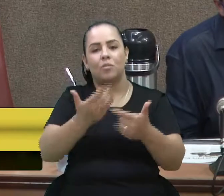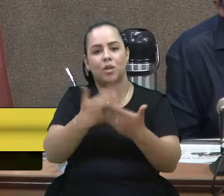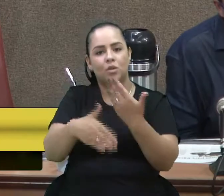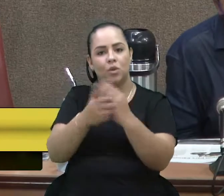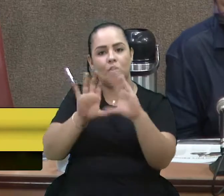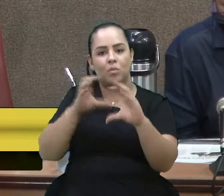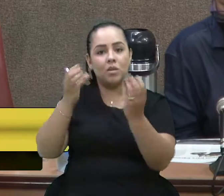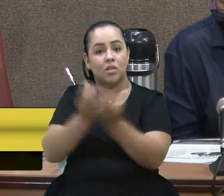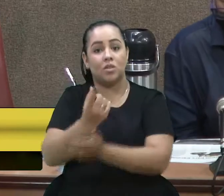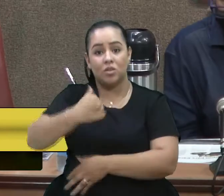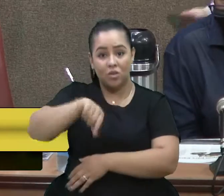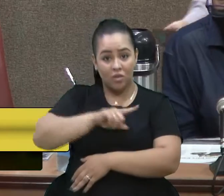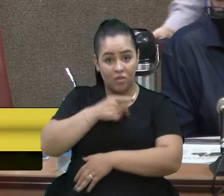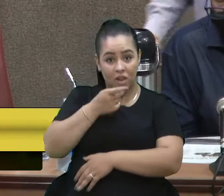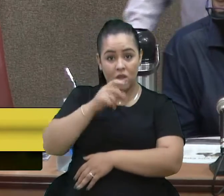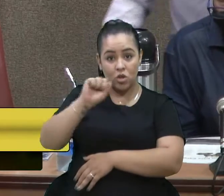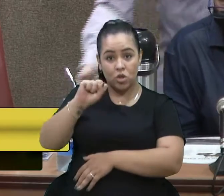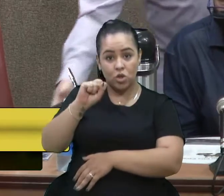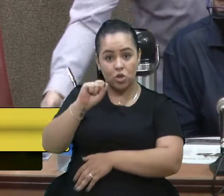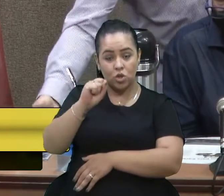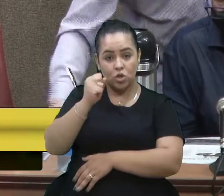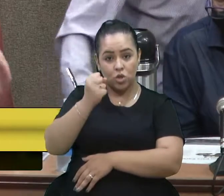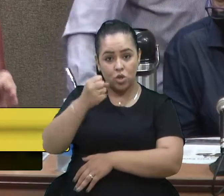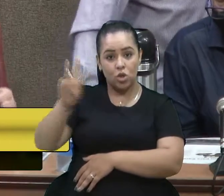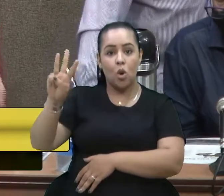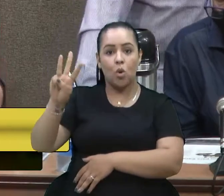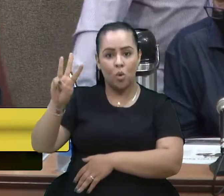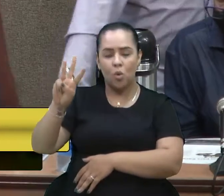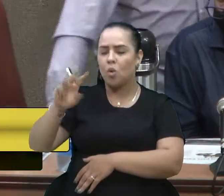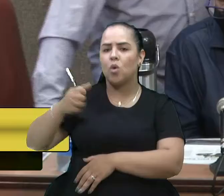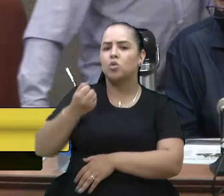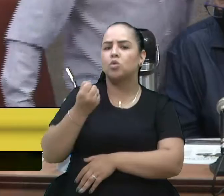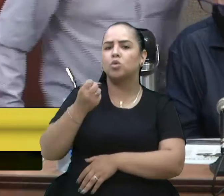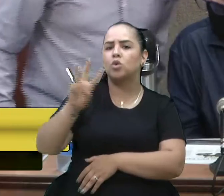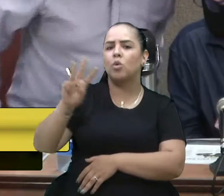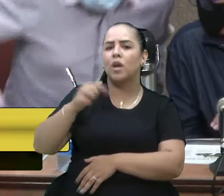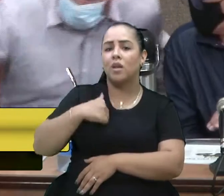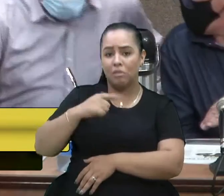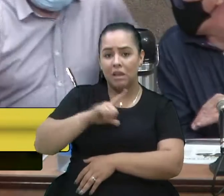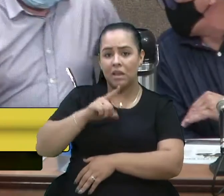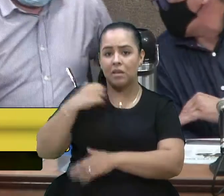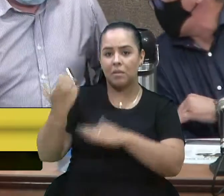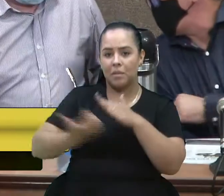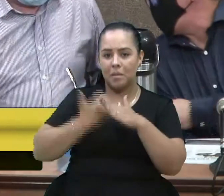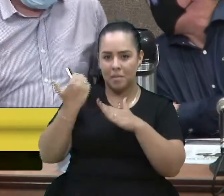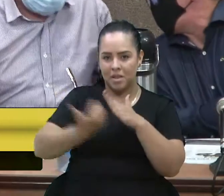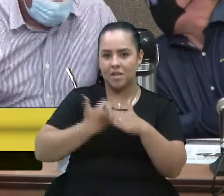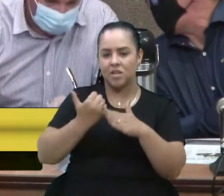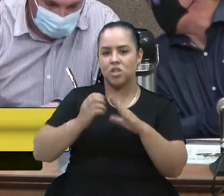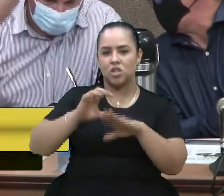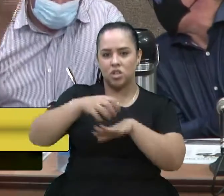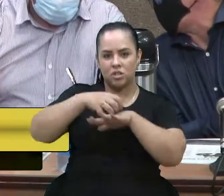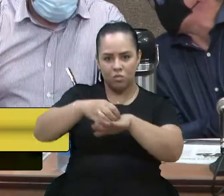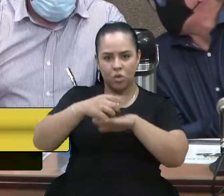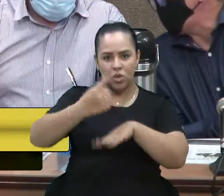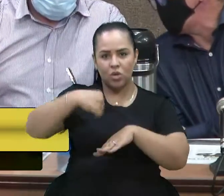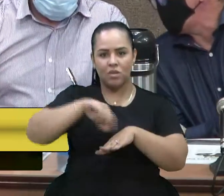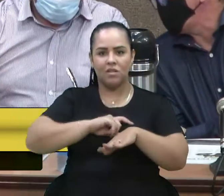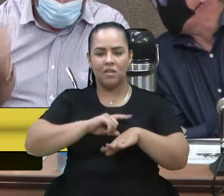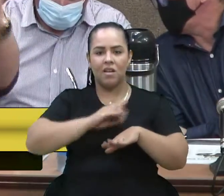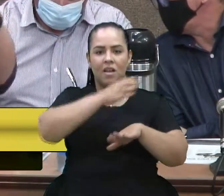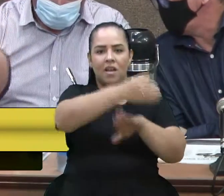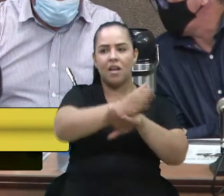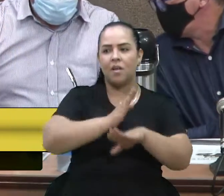E vamos falar dos shows. Quantos shows, eu que tenho empresa de transporte, gente sai de Caxias do Sul, leva para as outras cidades,